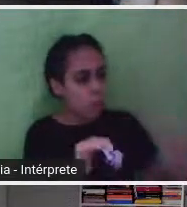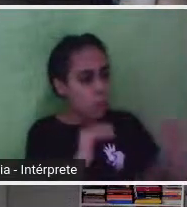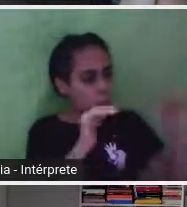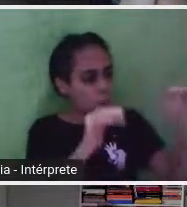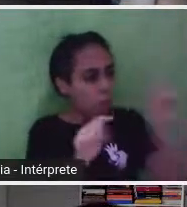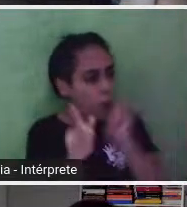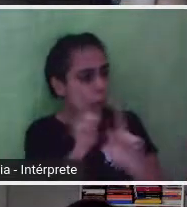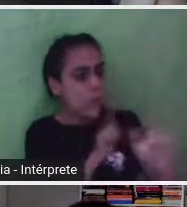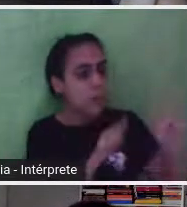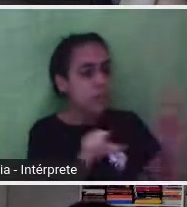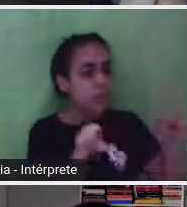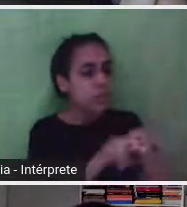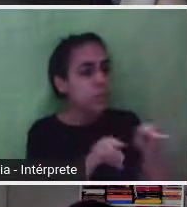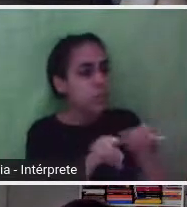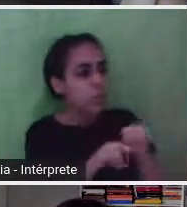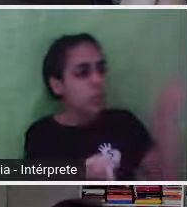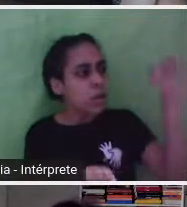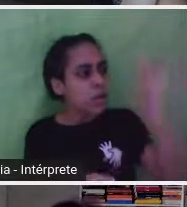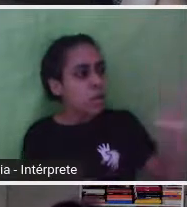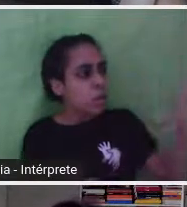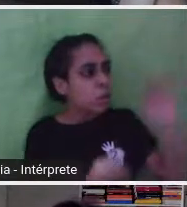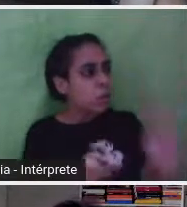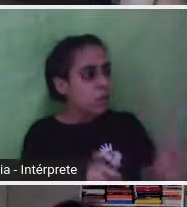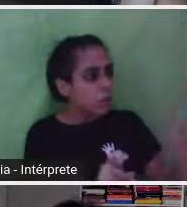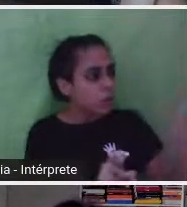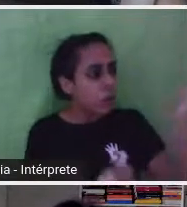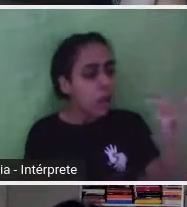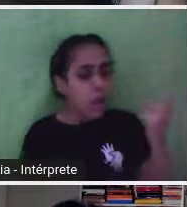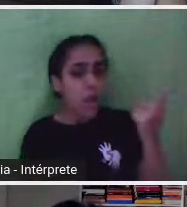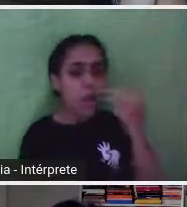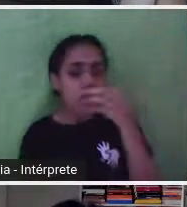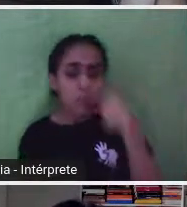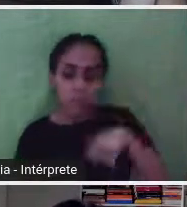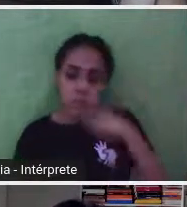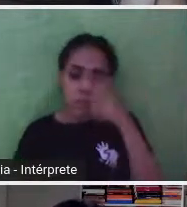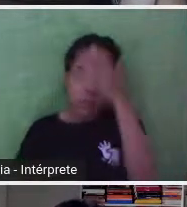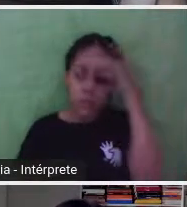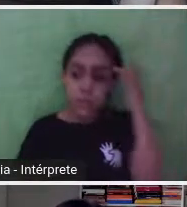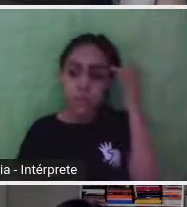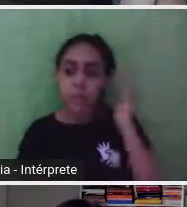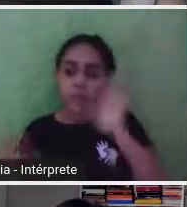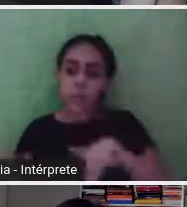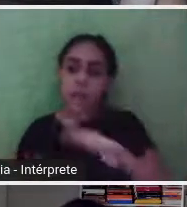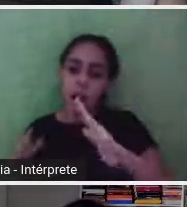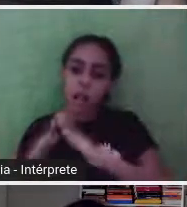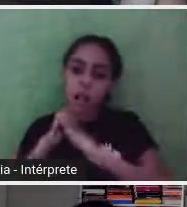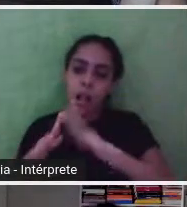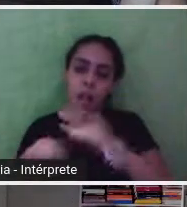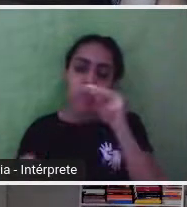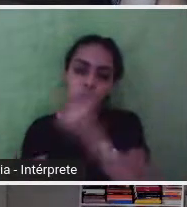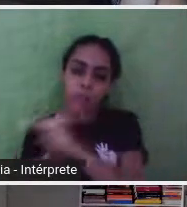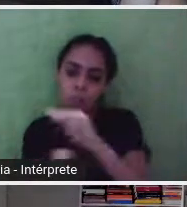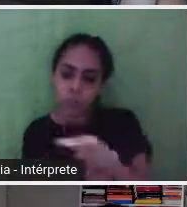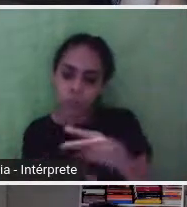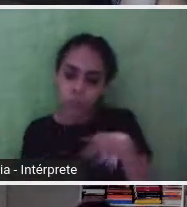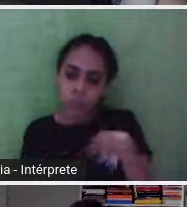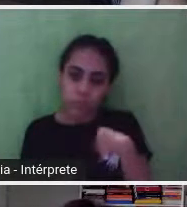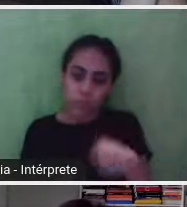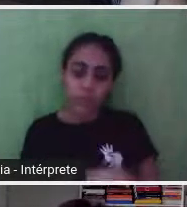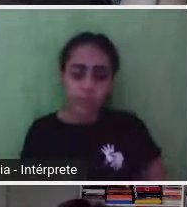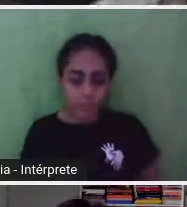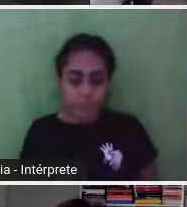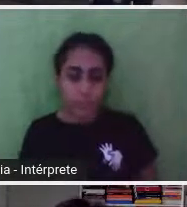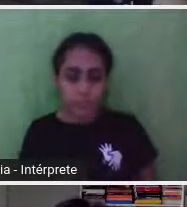acadêmico do marido e alguém tem que cuidar dos filhos. E aí eu sempre, às vezes, também tem outro lado,